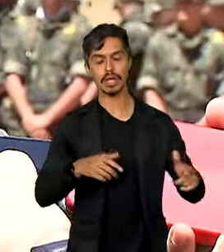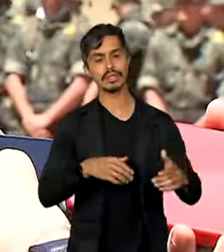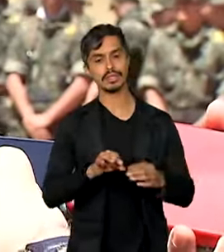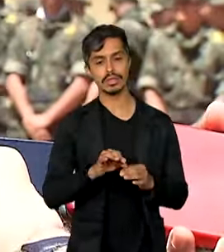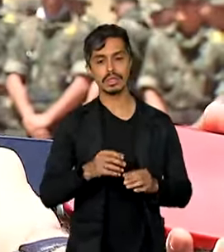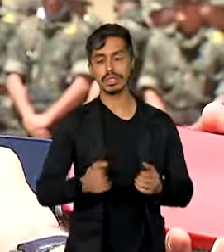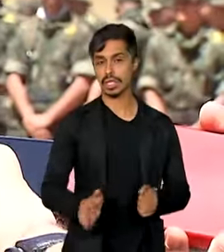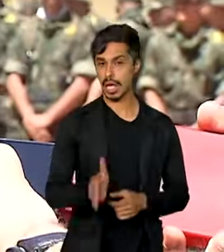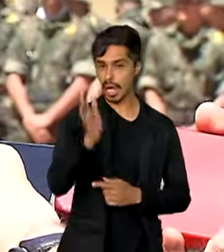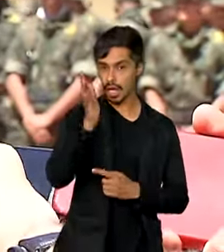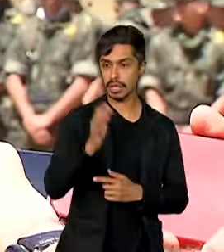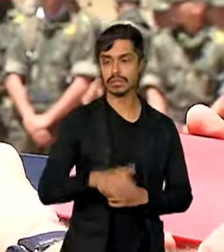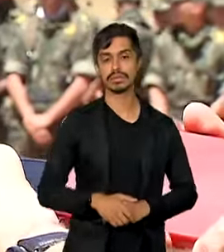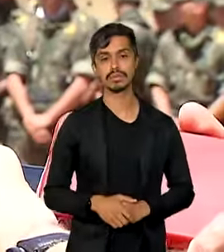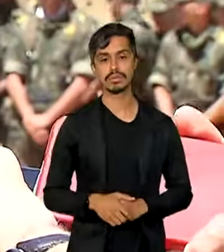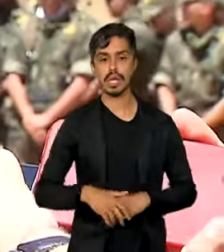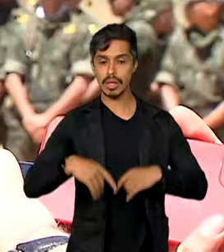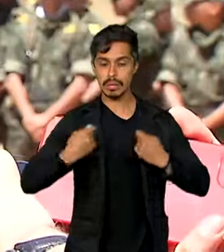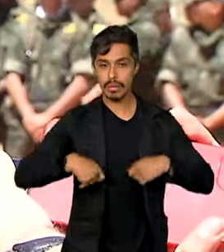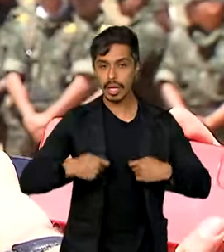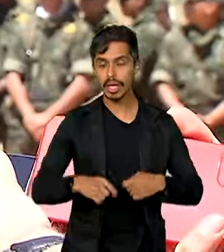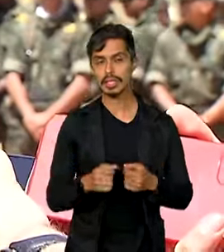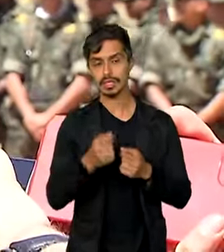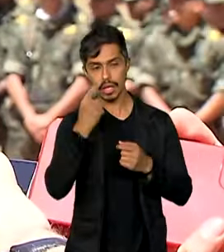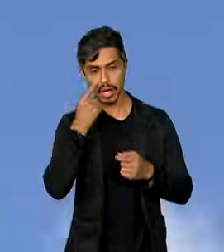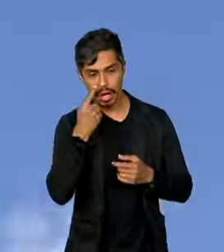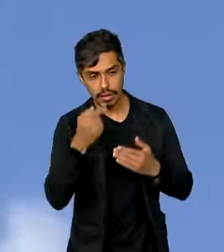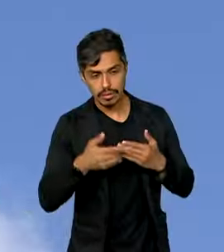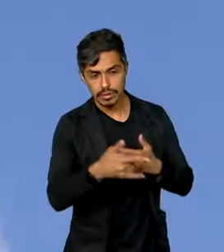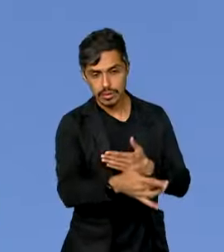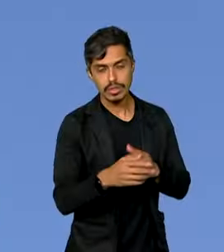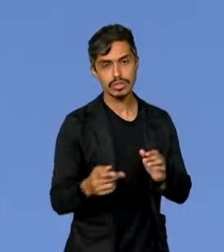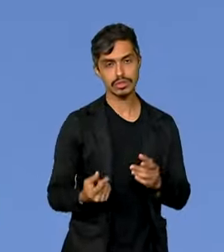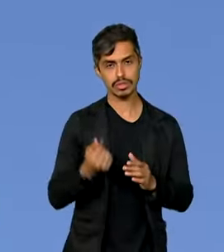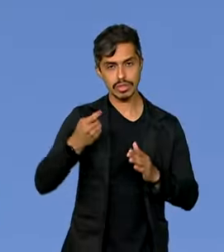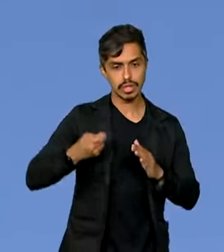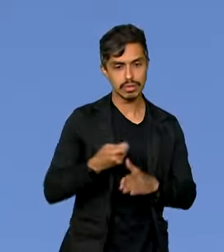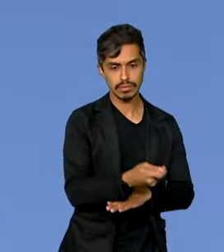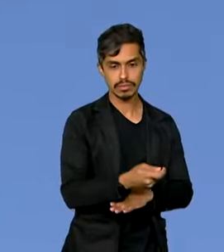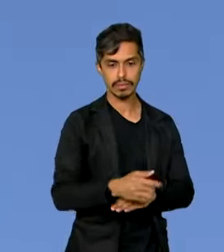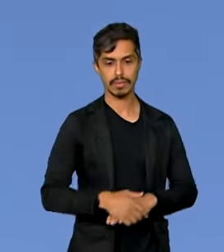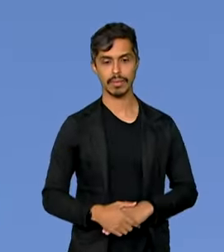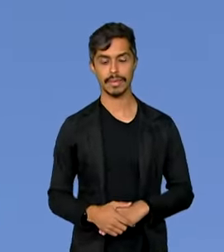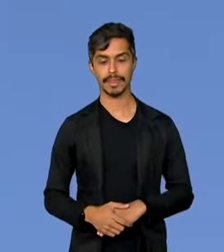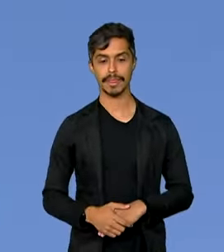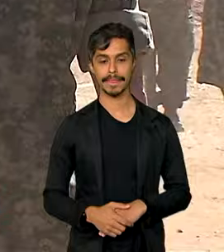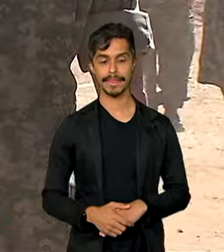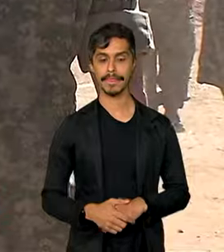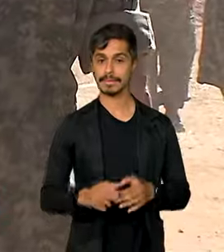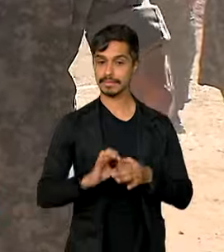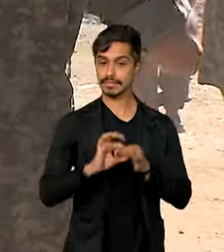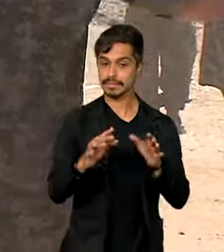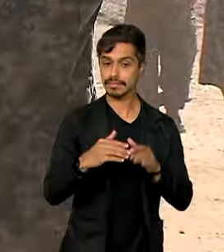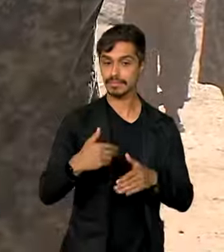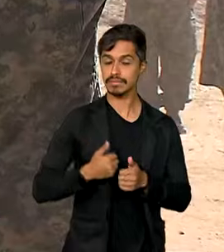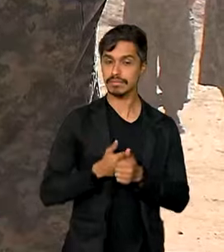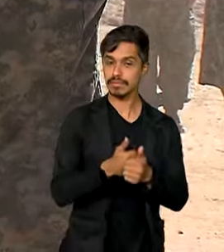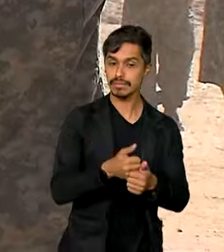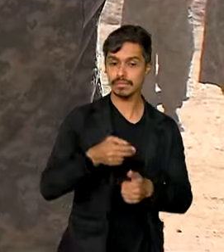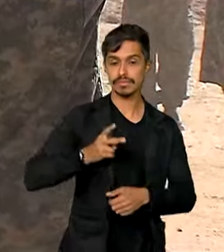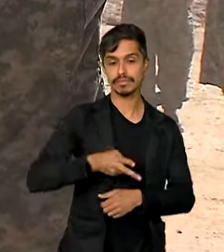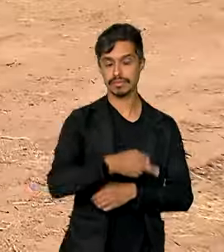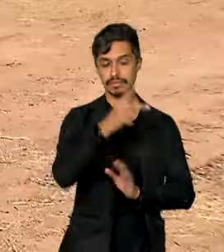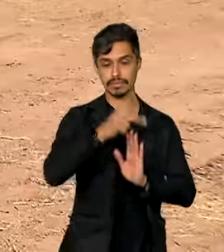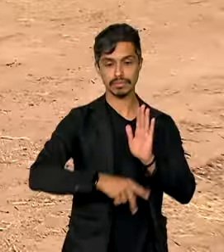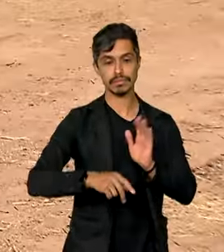programas caros e requerem previsibilidade orçamentária. E para permitir a condução dos programas